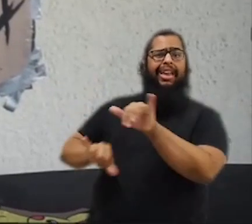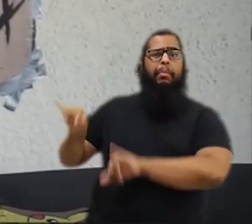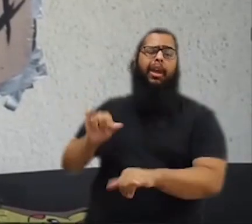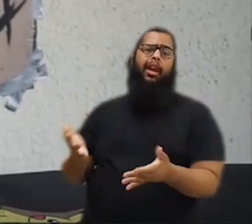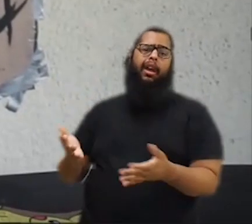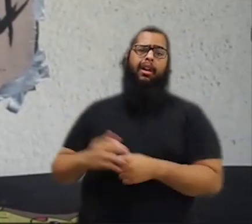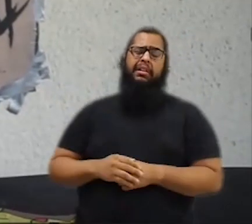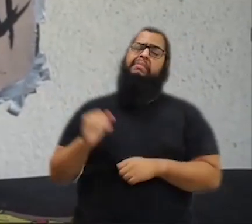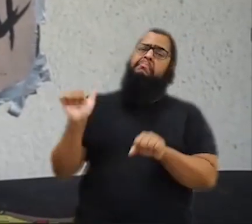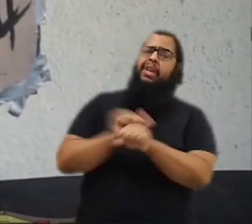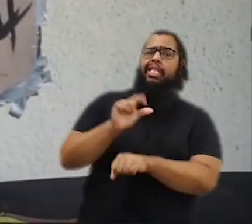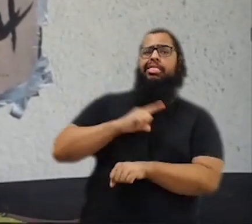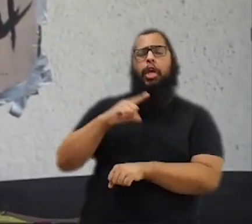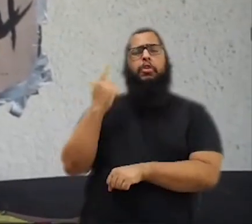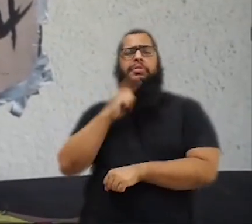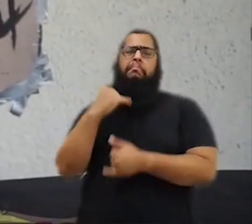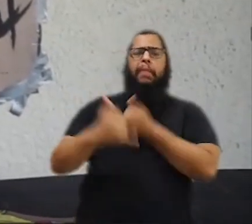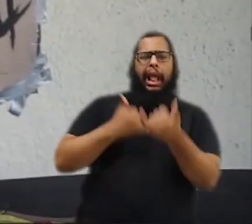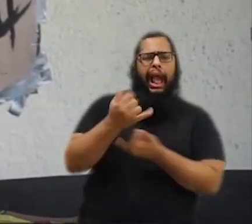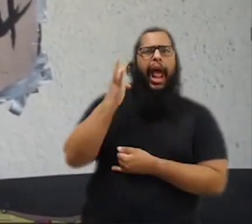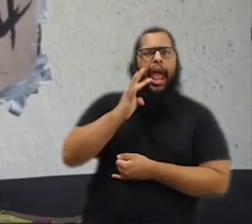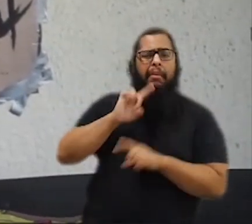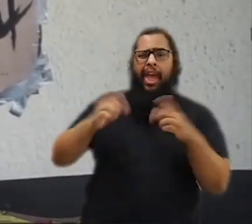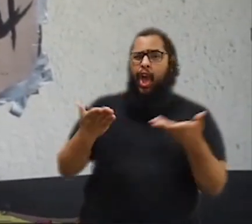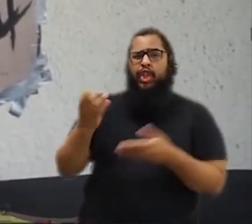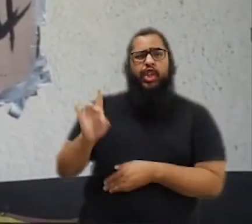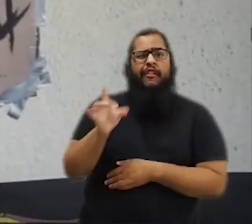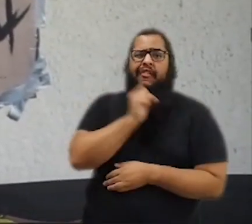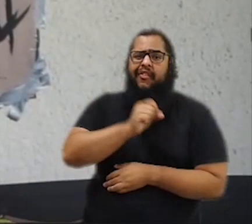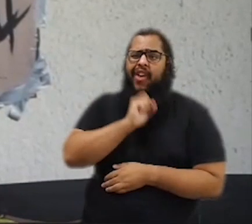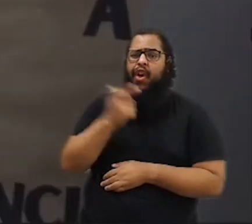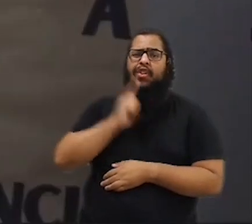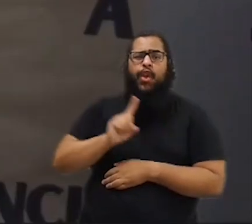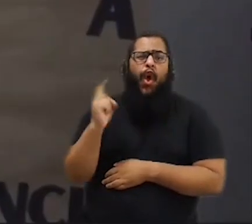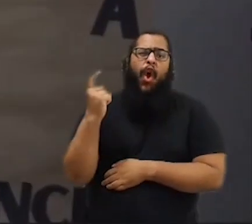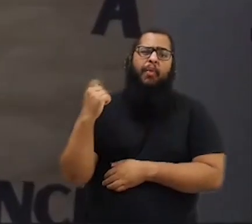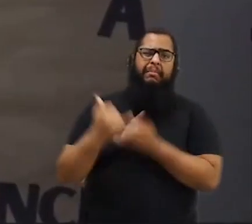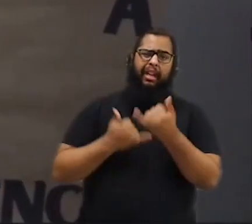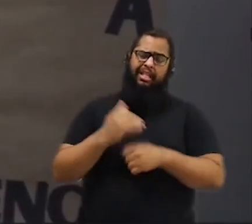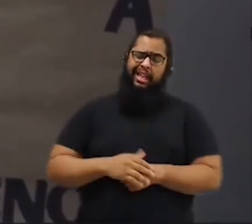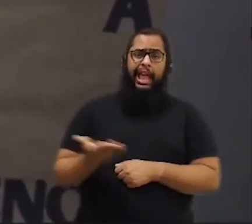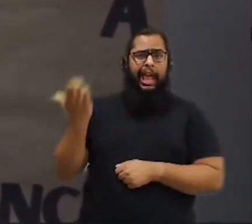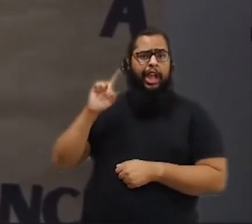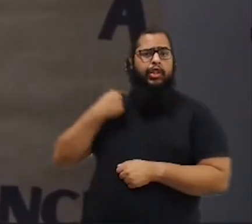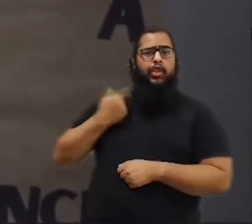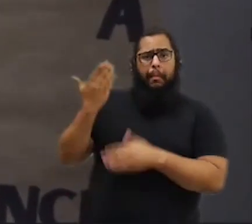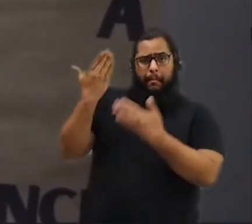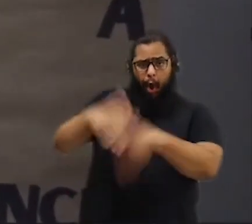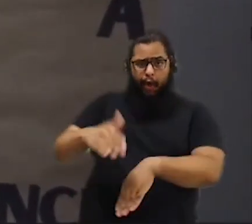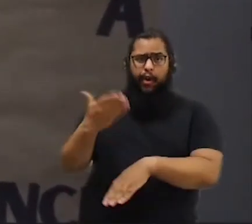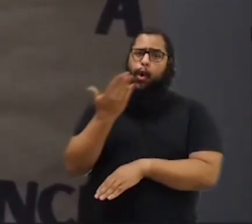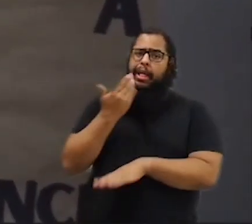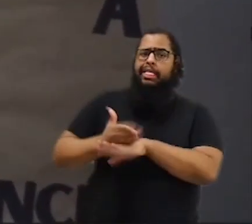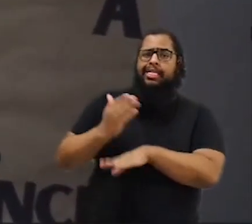a gente até conseguia correr o Integra na zoeira. Agora que só tem velho, a gente só chega na pista final. Antes, para a gente ter nada a prova de comida, eram